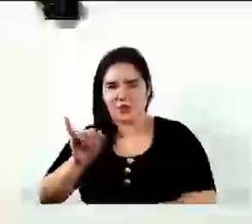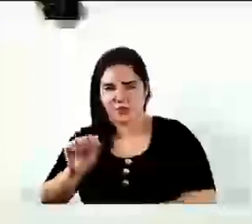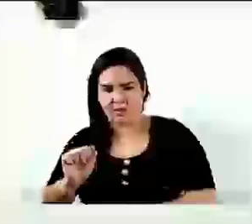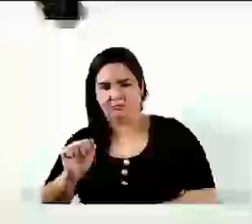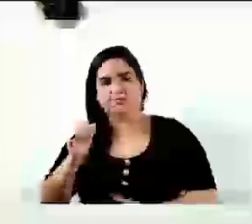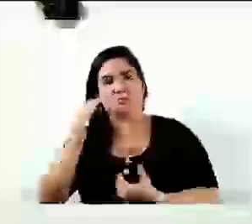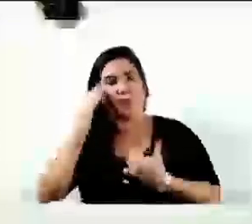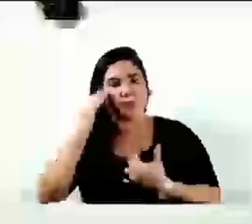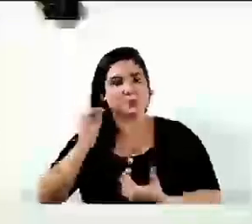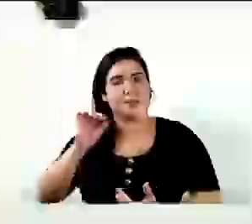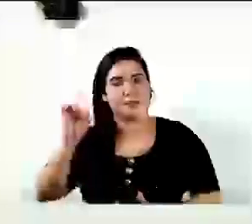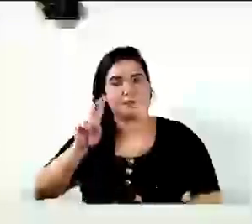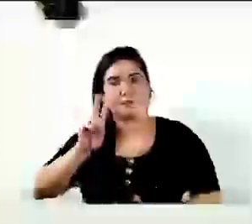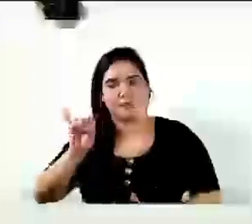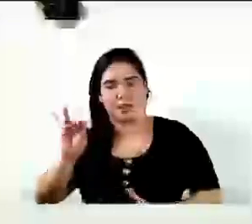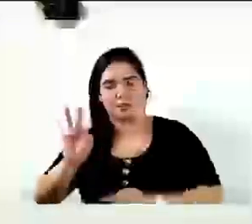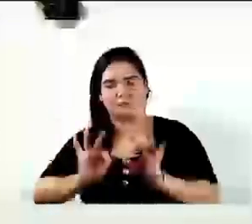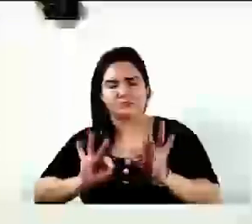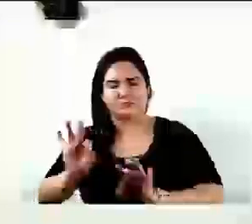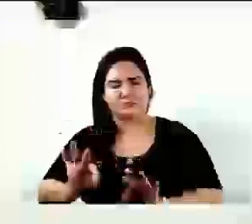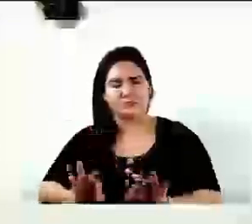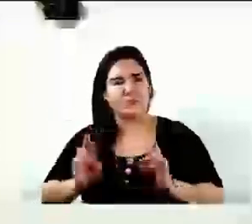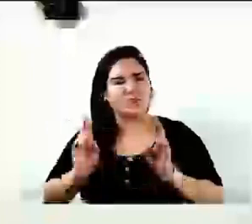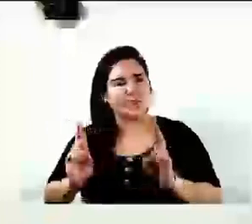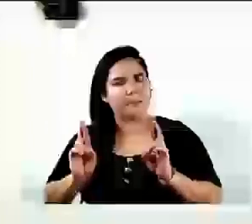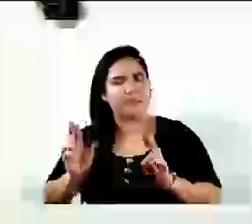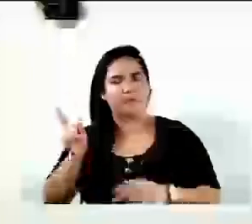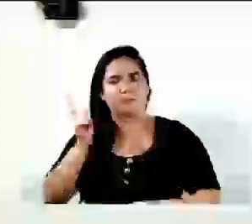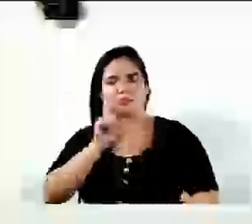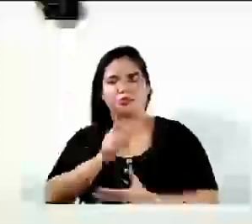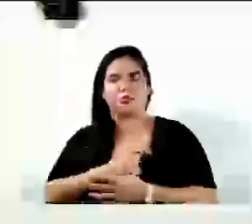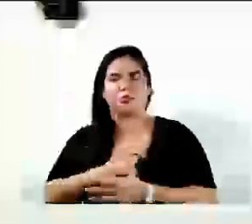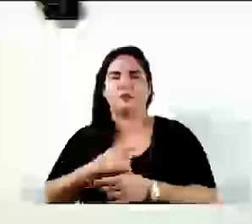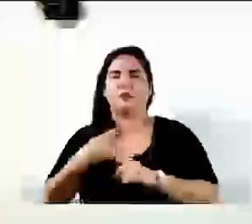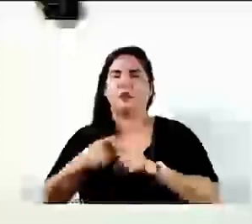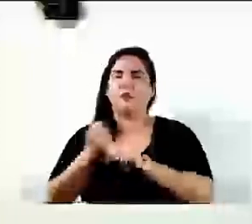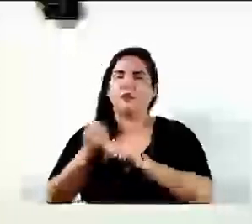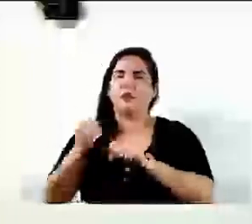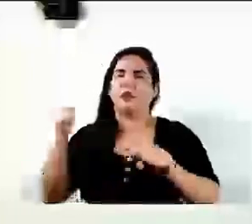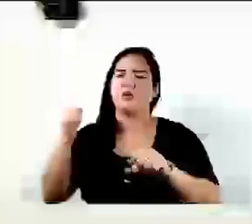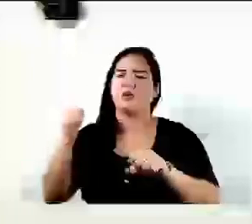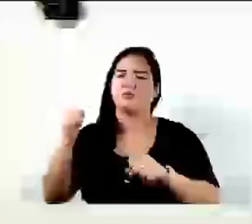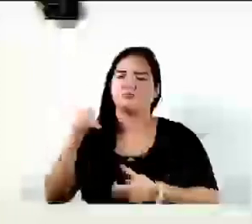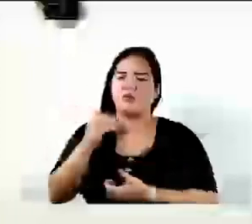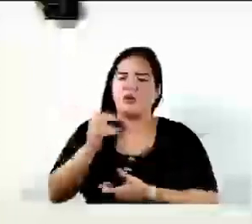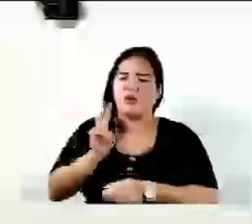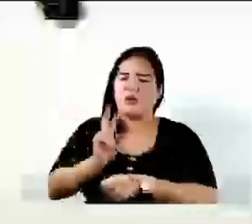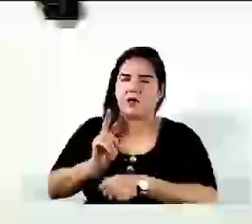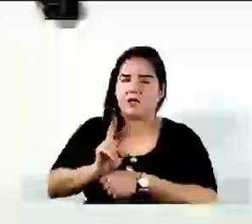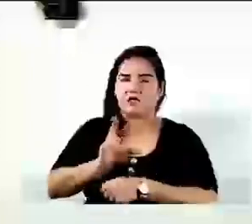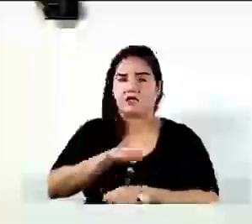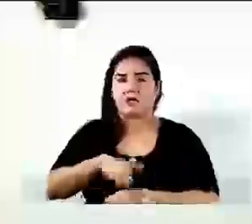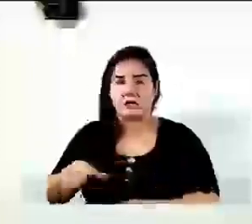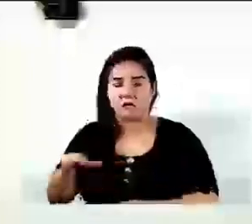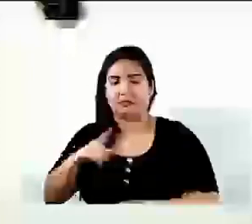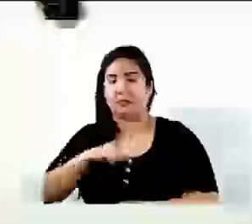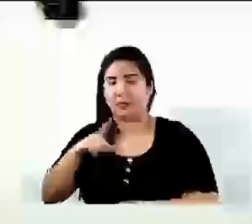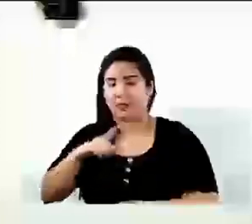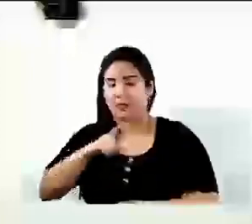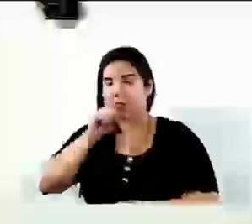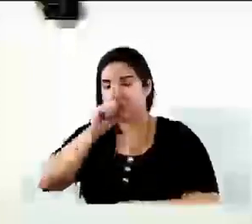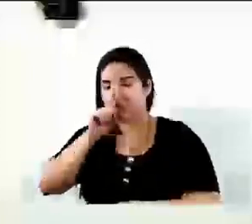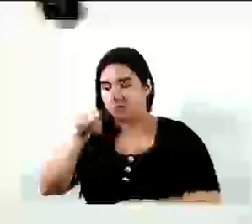disse que agora vai sair do papel, tomara que saia, porque é a maior creche com o número de alunos e aquilo lá está correndo risco de cair.